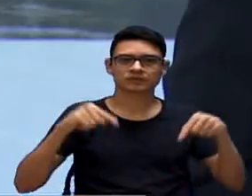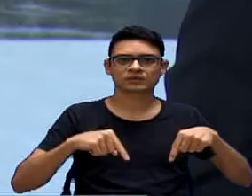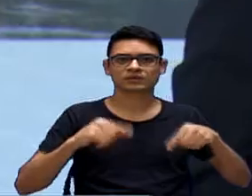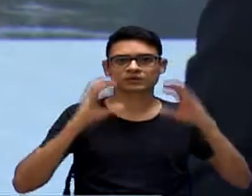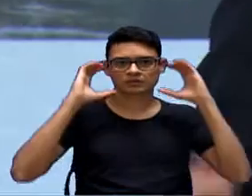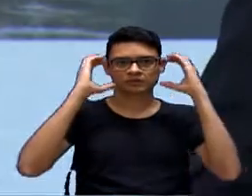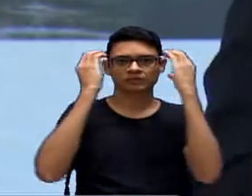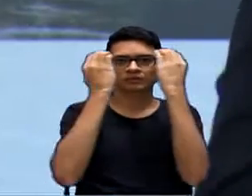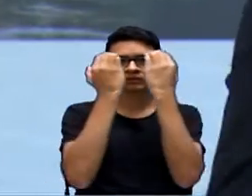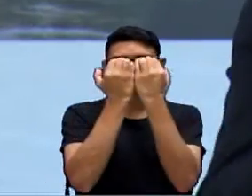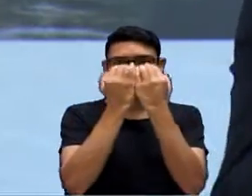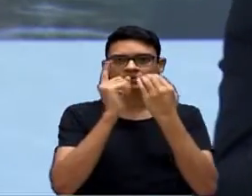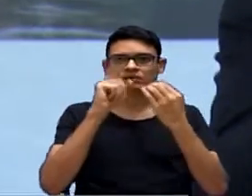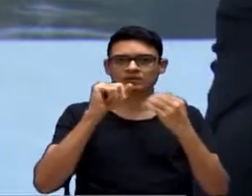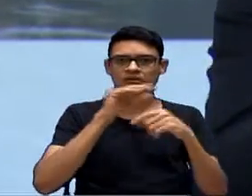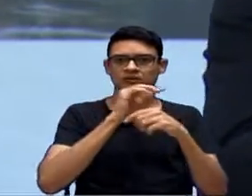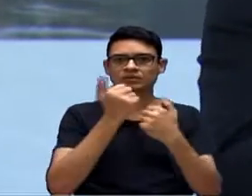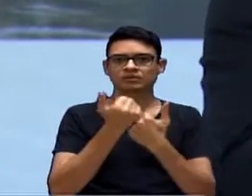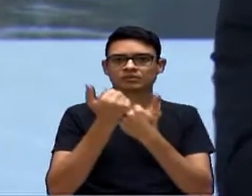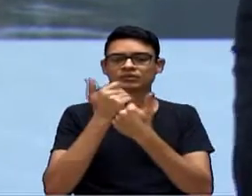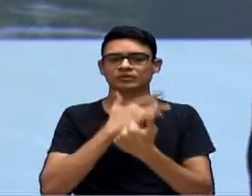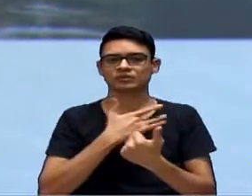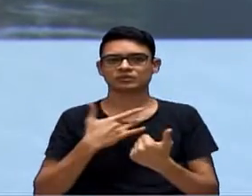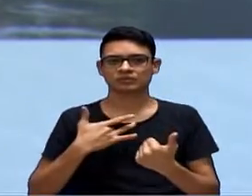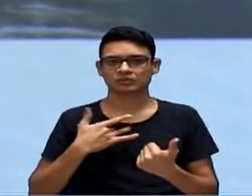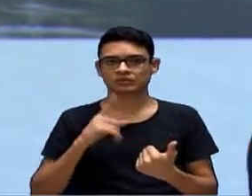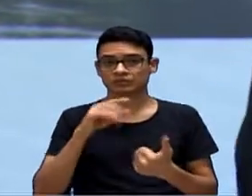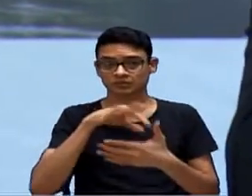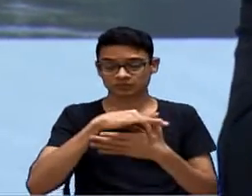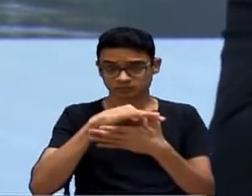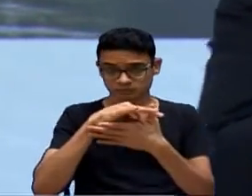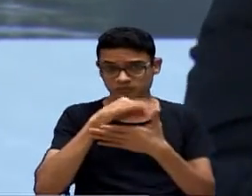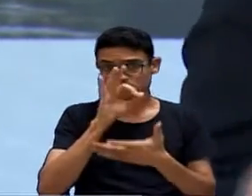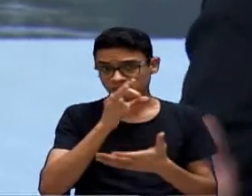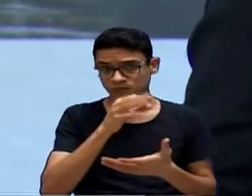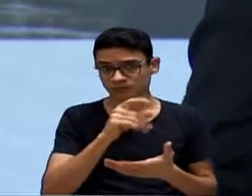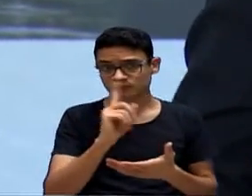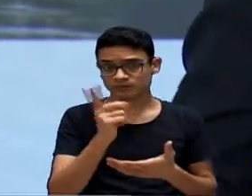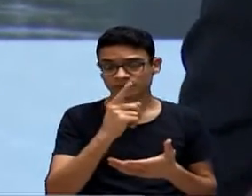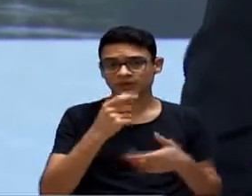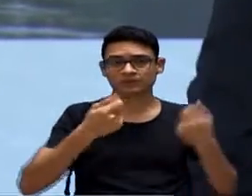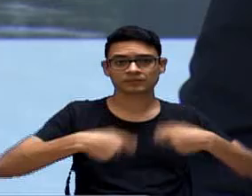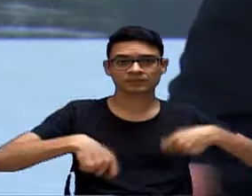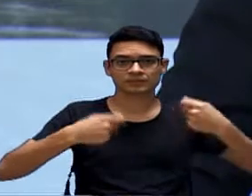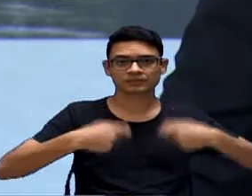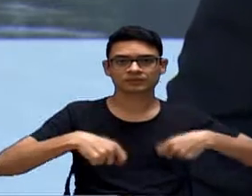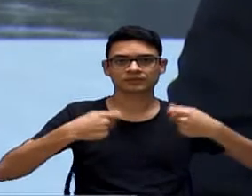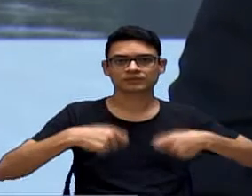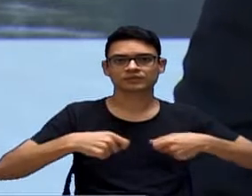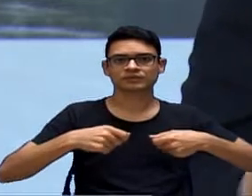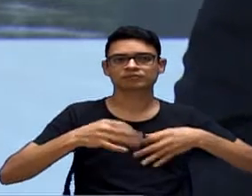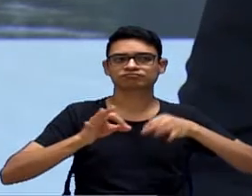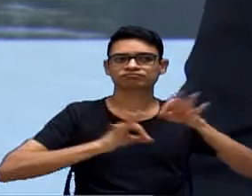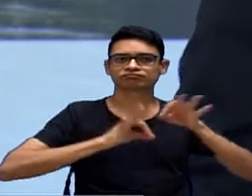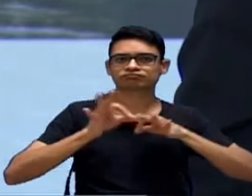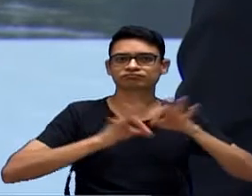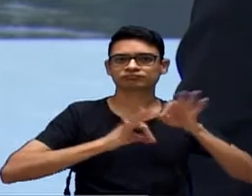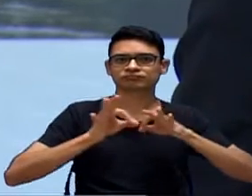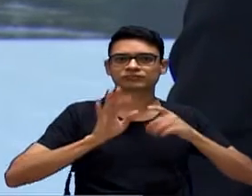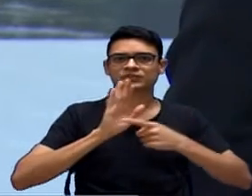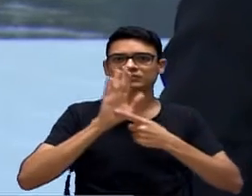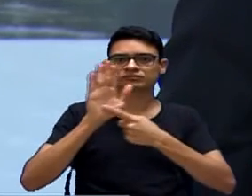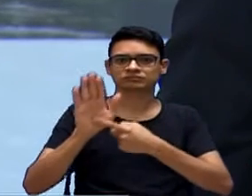naquela frente parlamentar em apoio à saúde e que precisamos movimentar, líder, para que realmente nós consigamos nesse projeto agora trazer